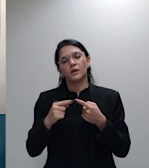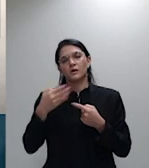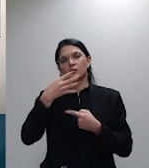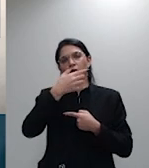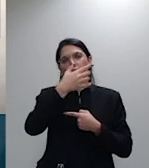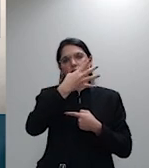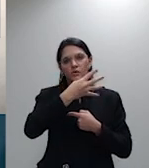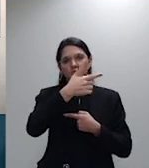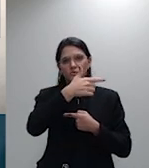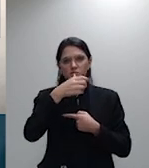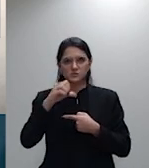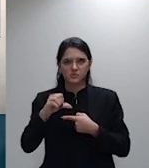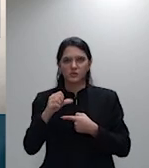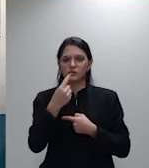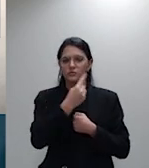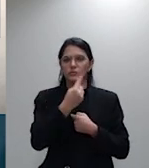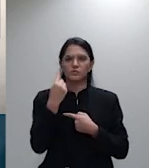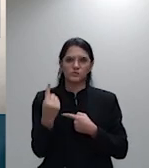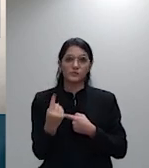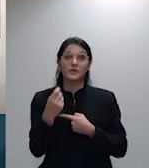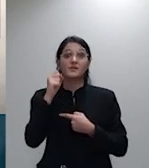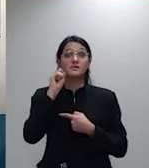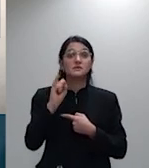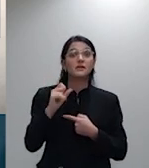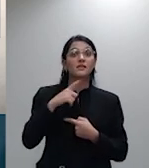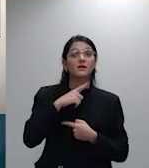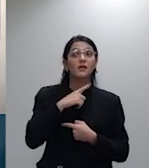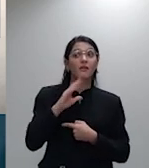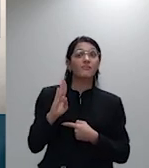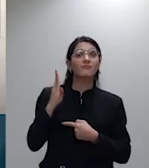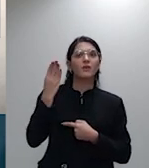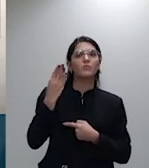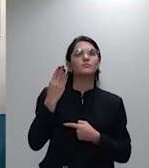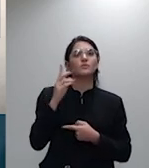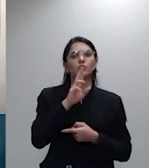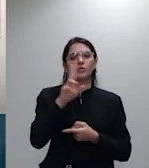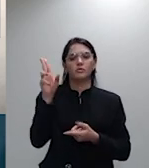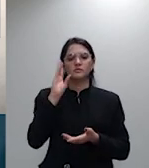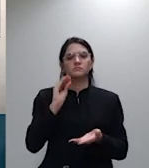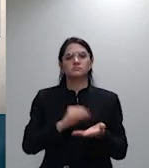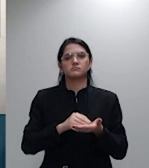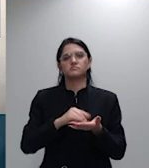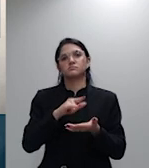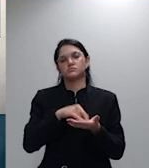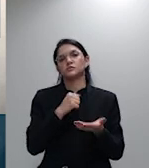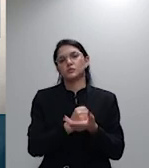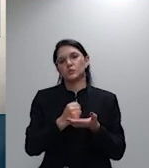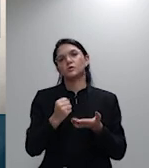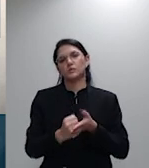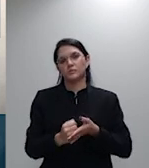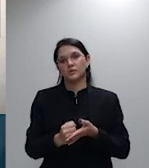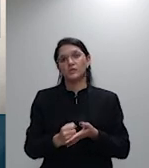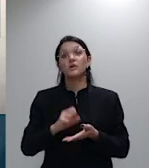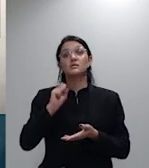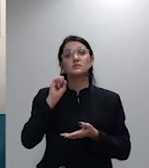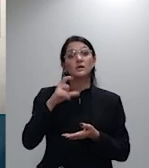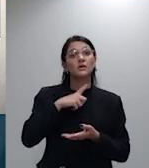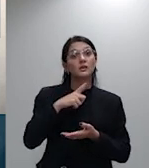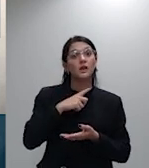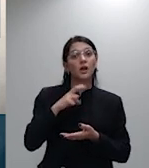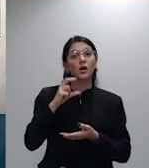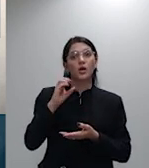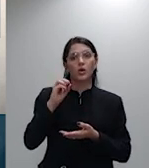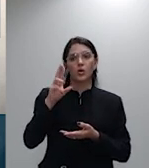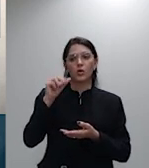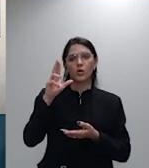apontada disser a respeito à assinatura lançada no documento, o ônus da prova caberá a quem o produziu, 4292,